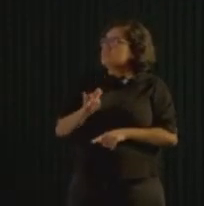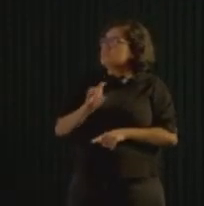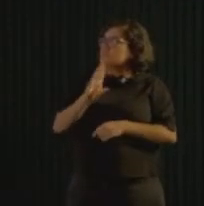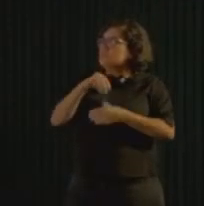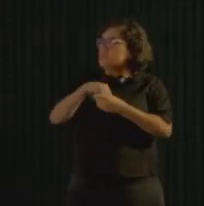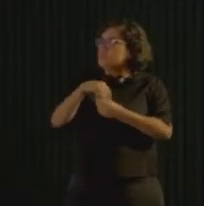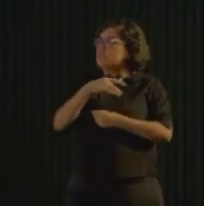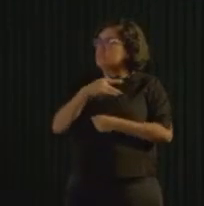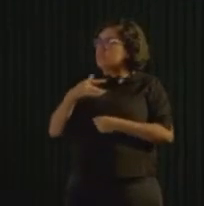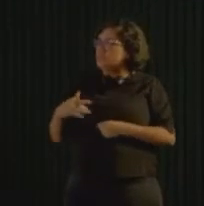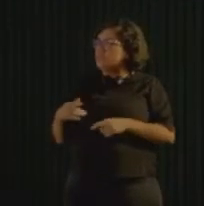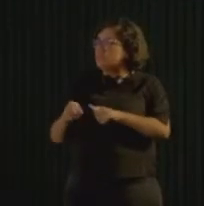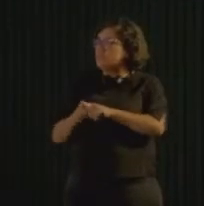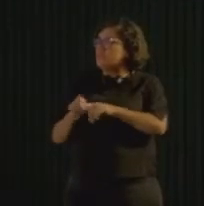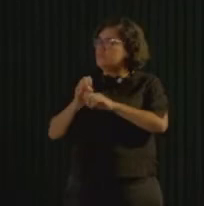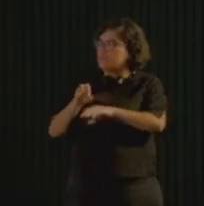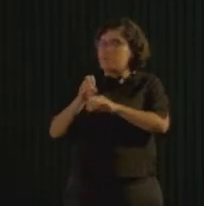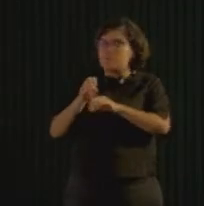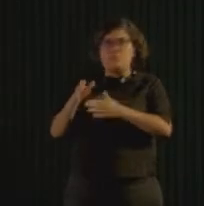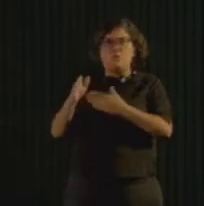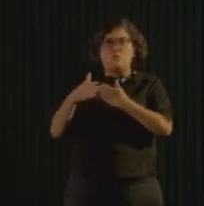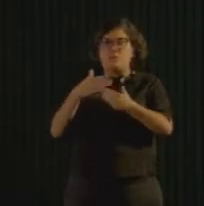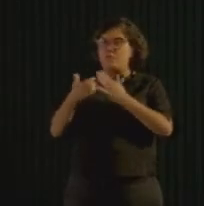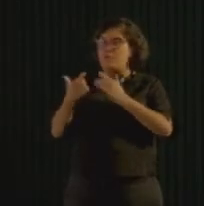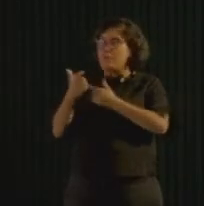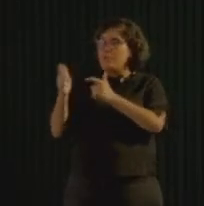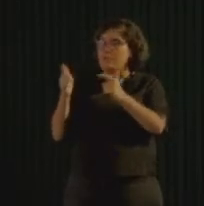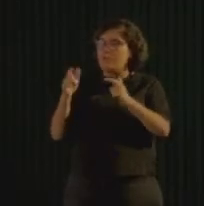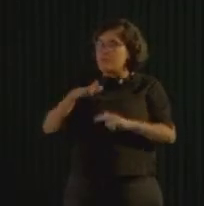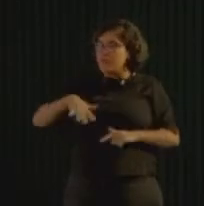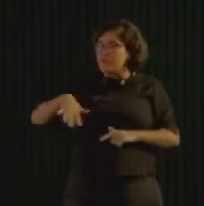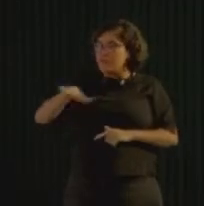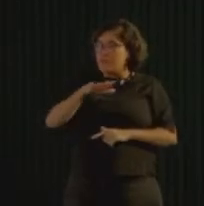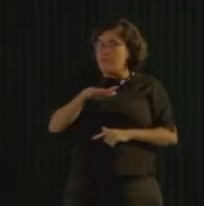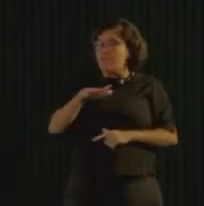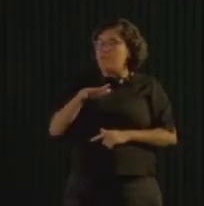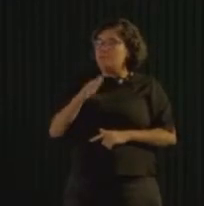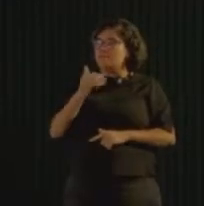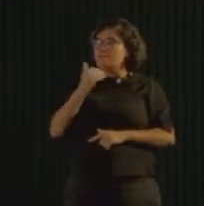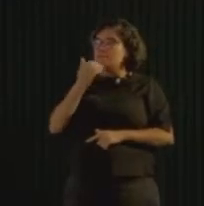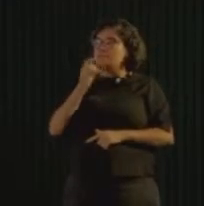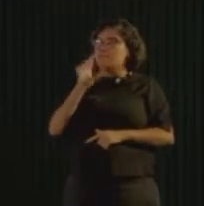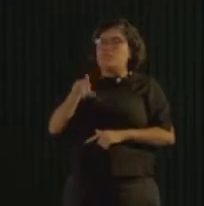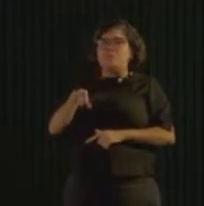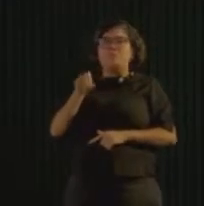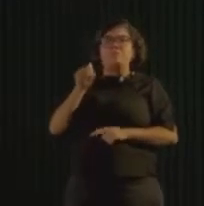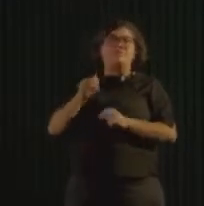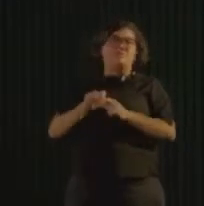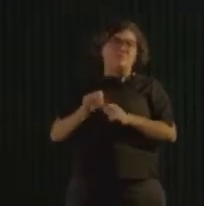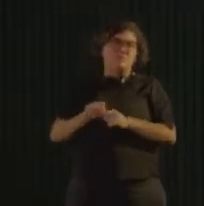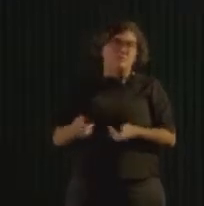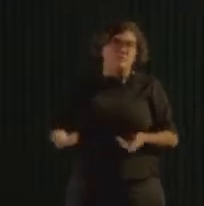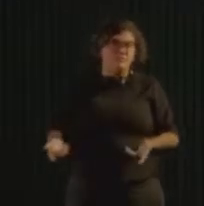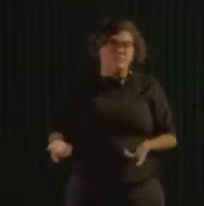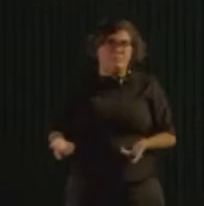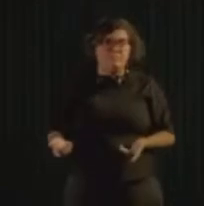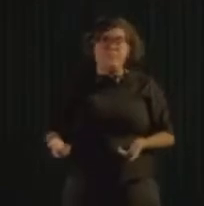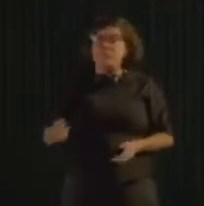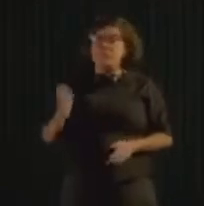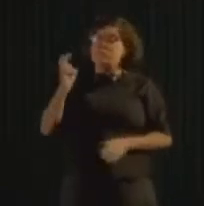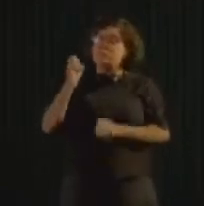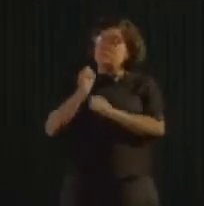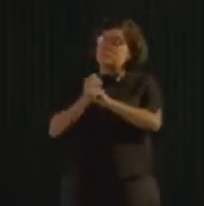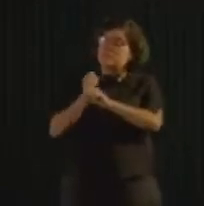se na educação, ou em qualquer outra área pública, não dá mais para você continuar dando a solução que se fazia há cinco anos atrás,